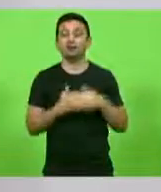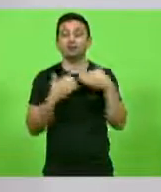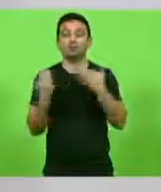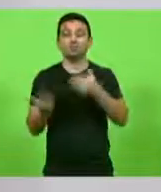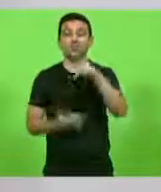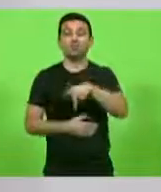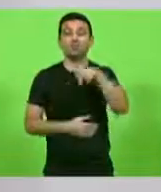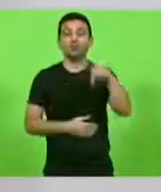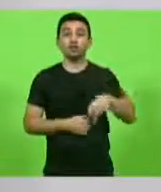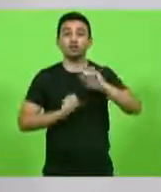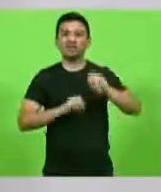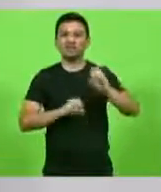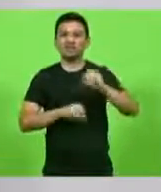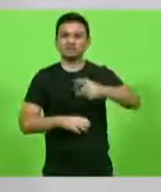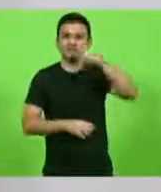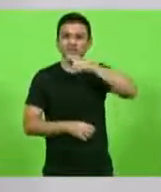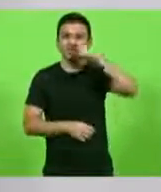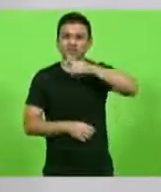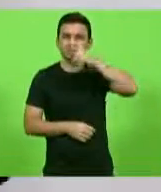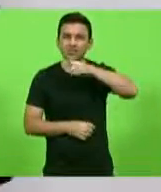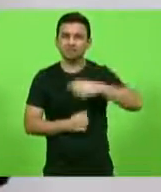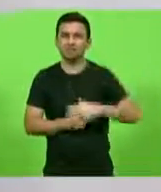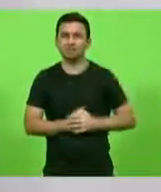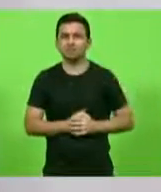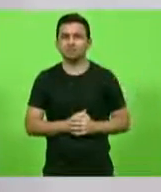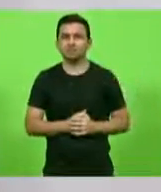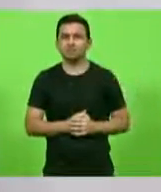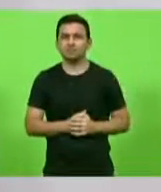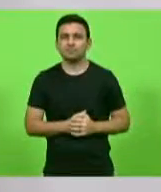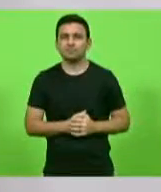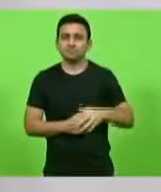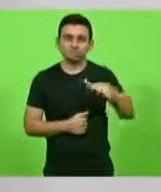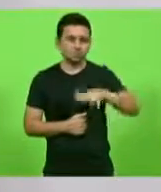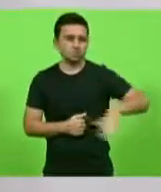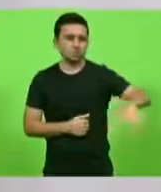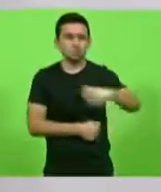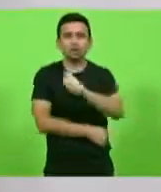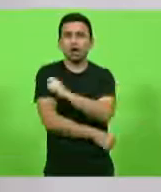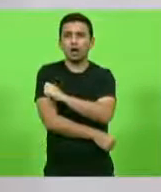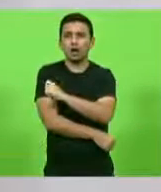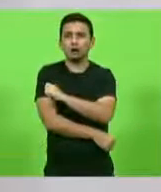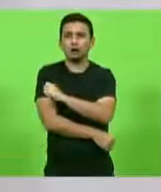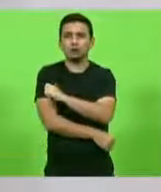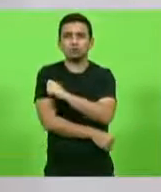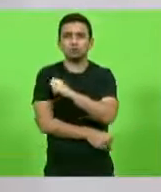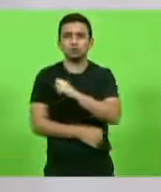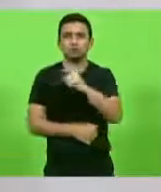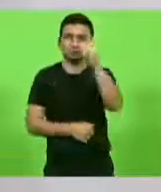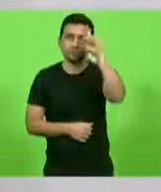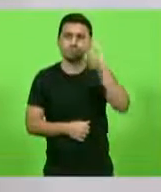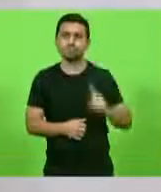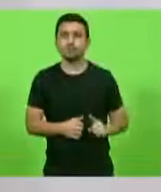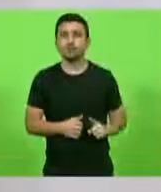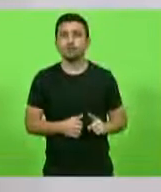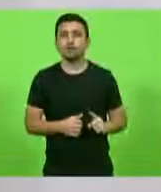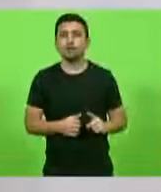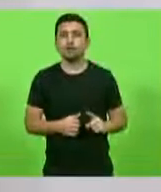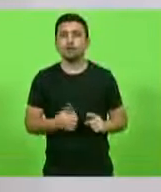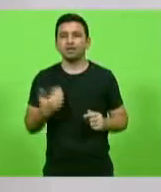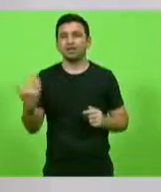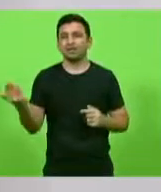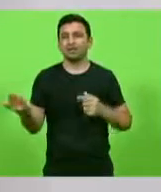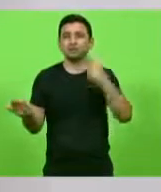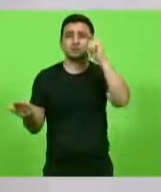ensinando mentiras para seus alunos. E não sabe nem o que é imunidade parlamentar.